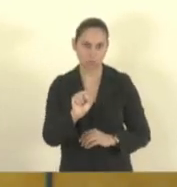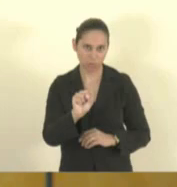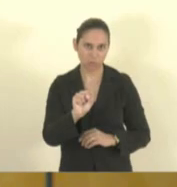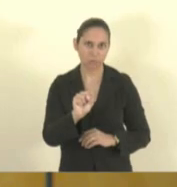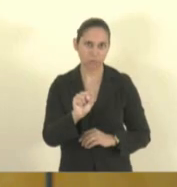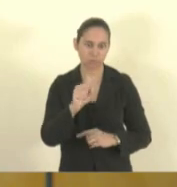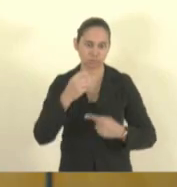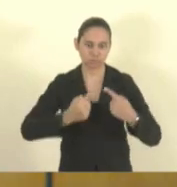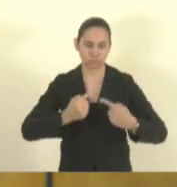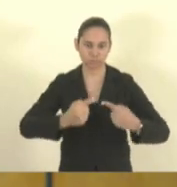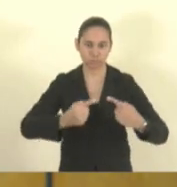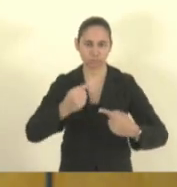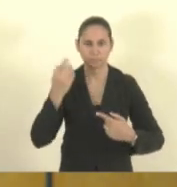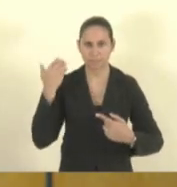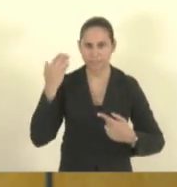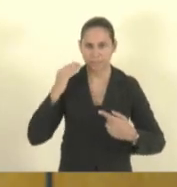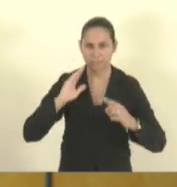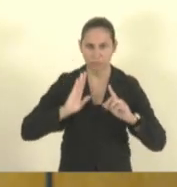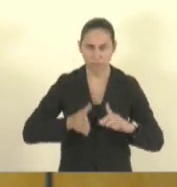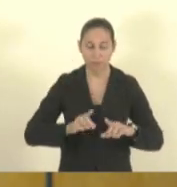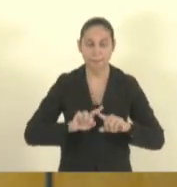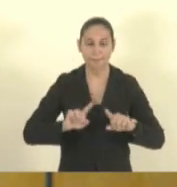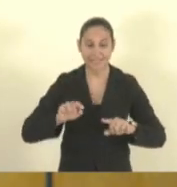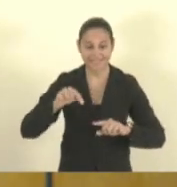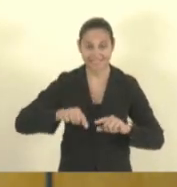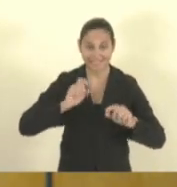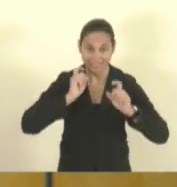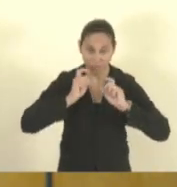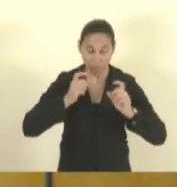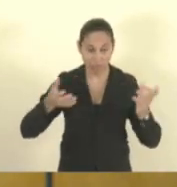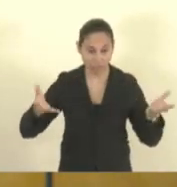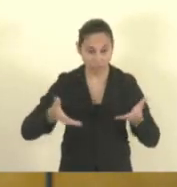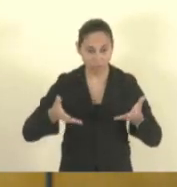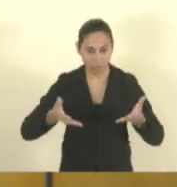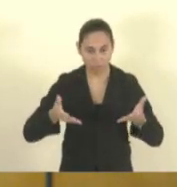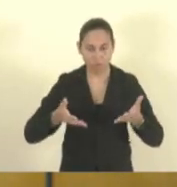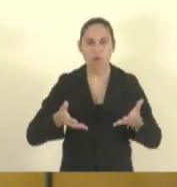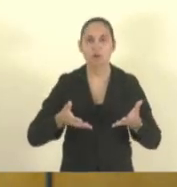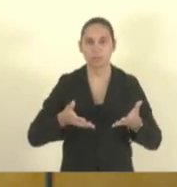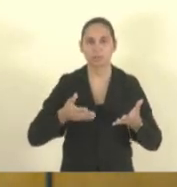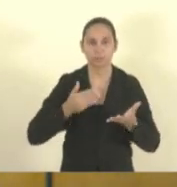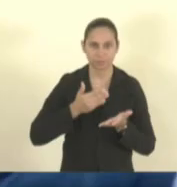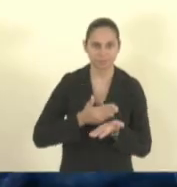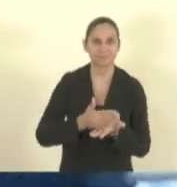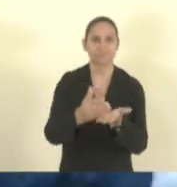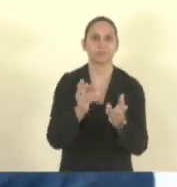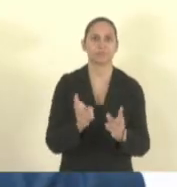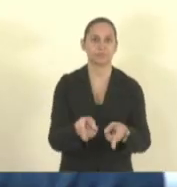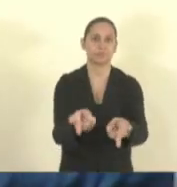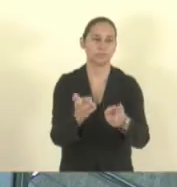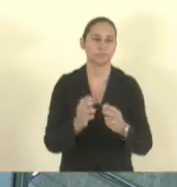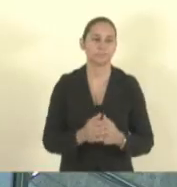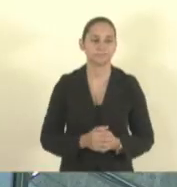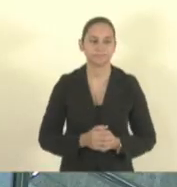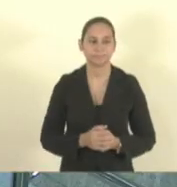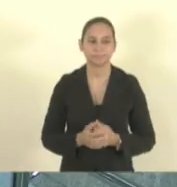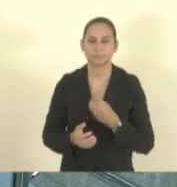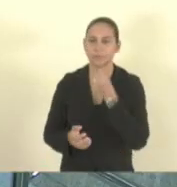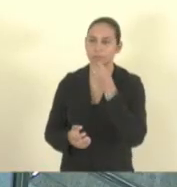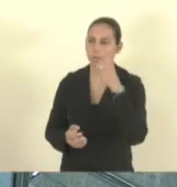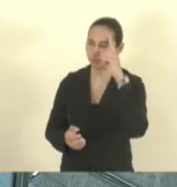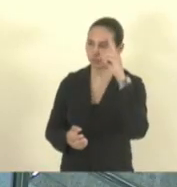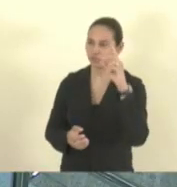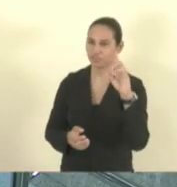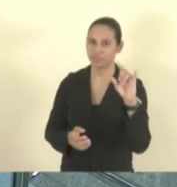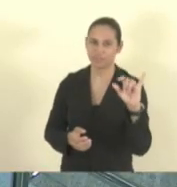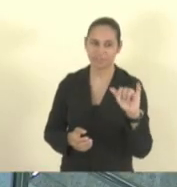para a sessão de hoje. É isso, Sr. Presidente. Bom dia a V. Exª, a todos